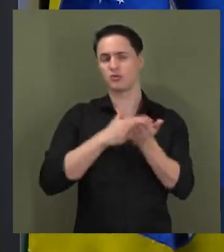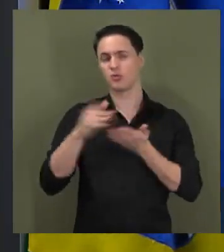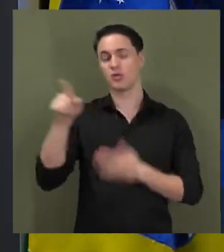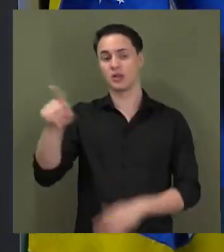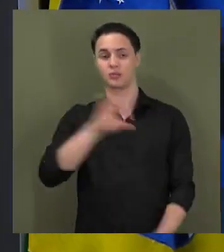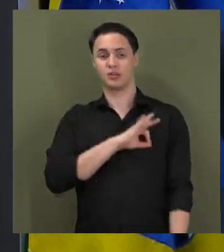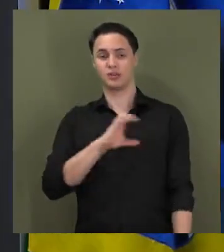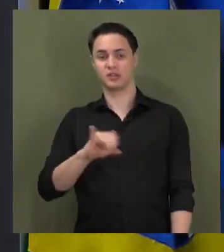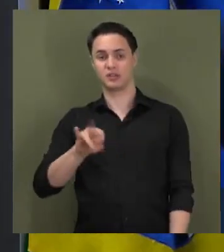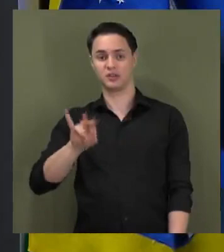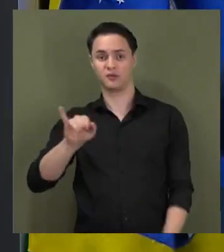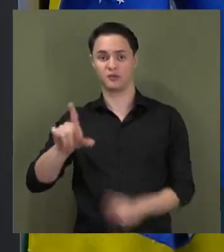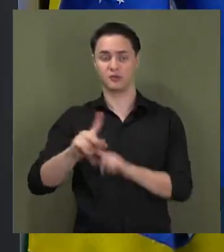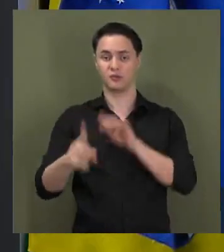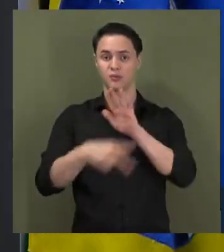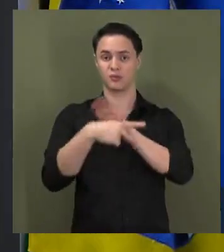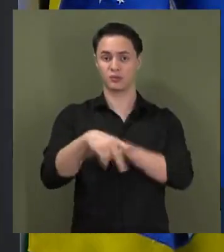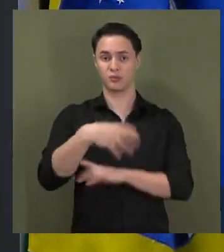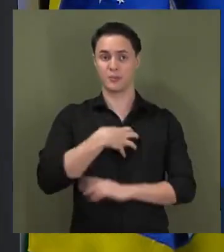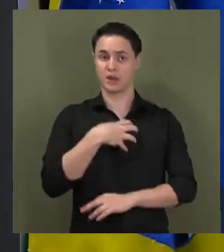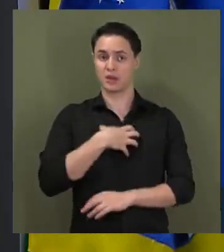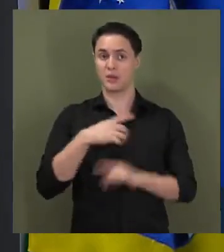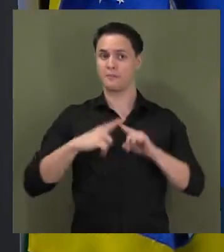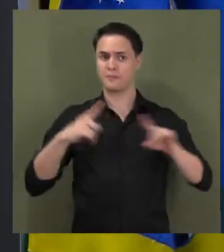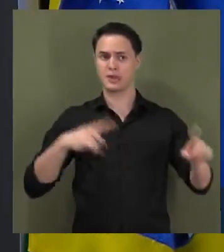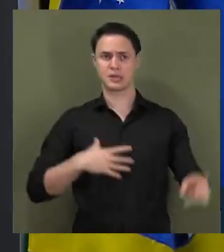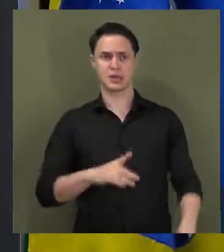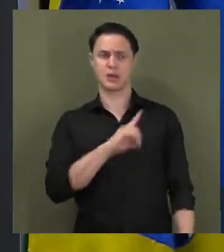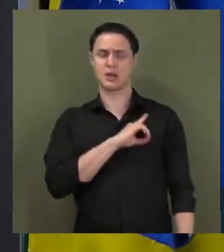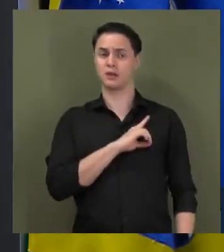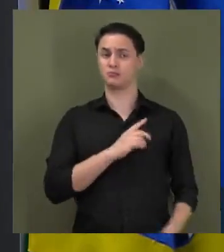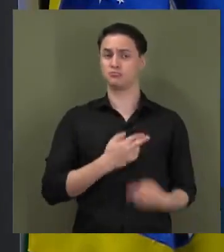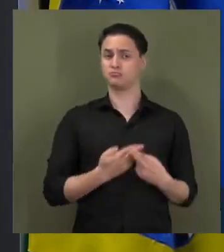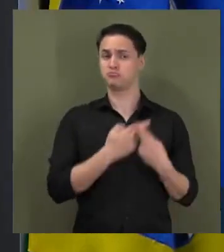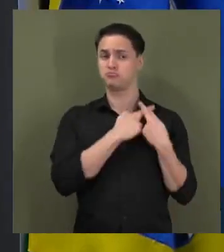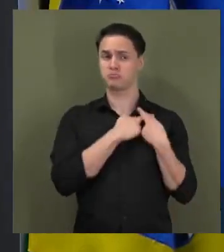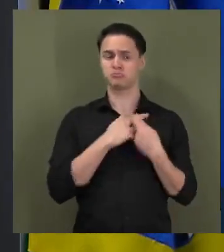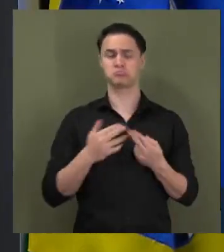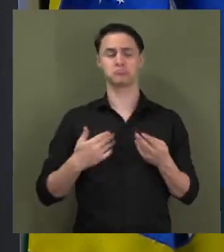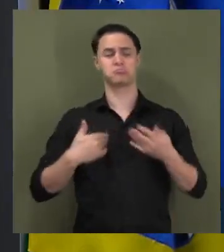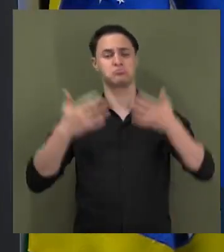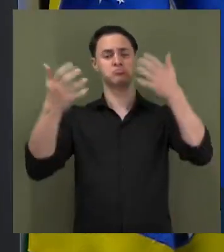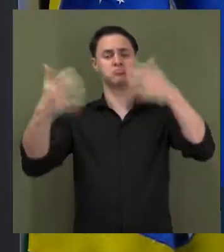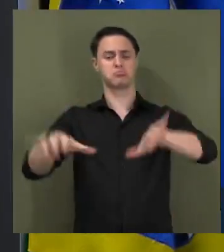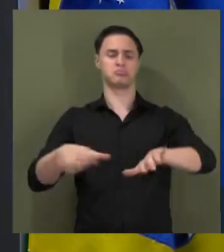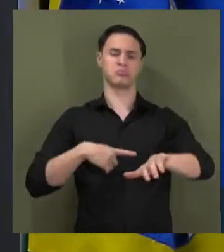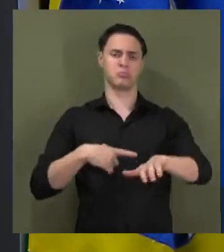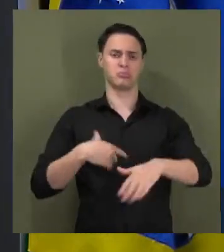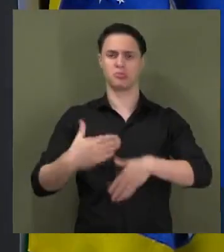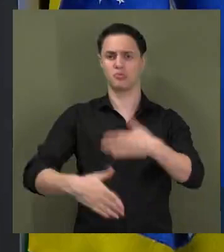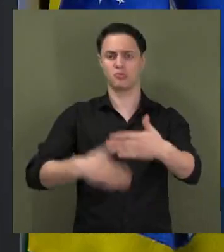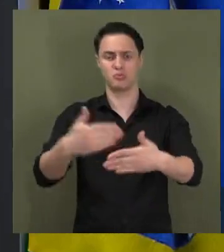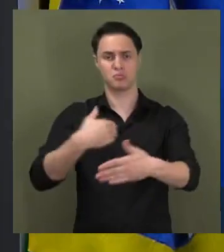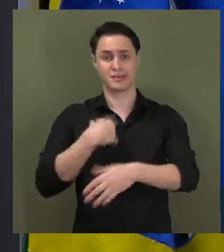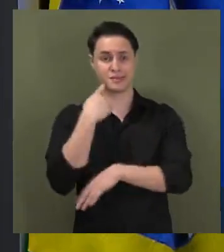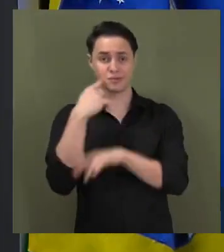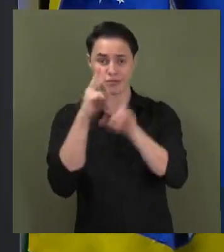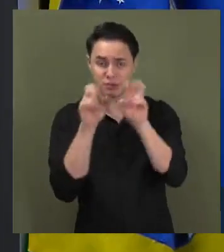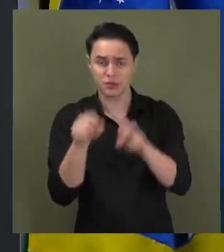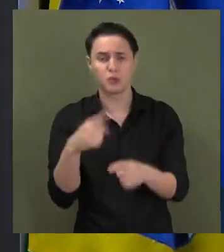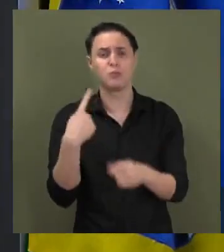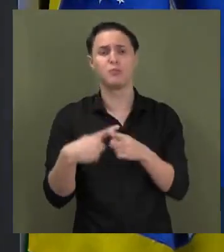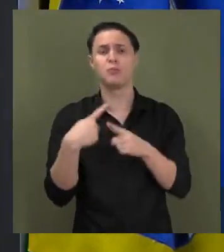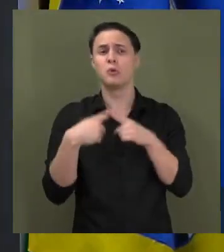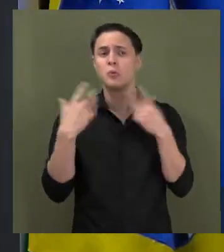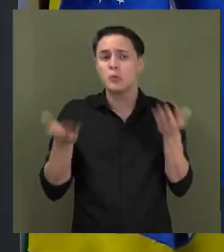da Bahia. Mas os delegados responsáveis não quiseram levar isso em consideração. Por que